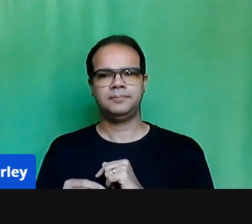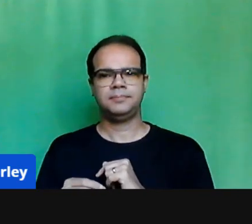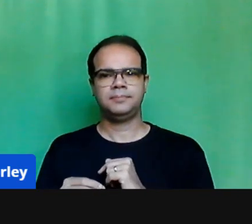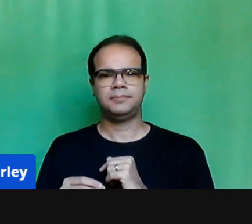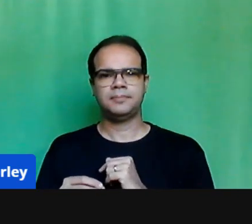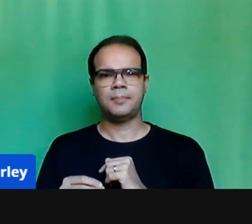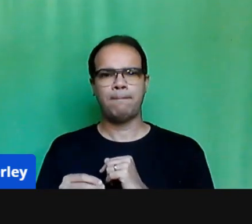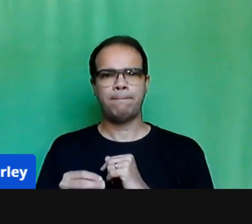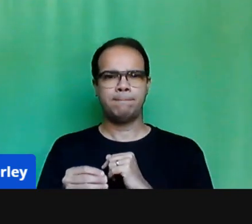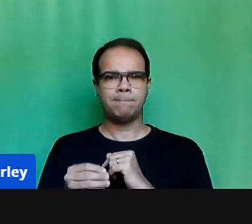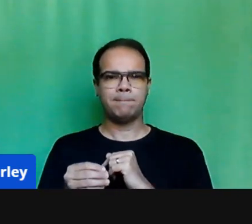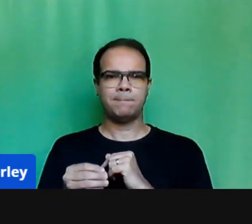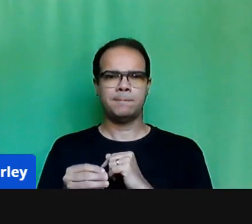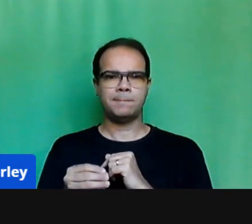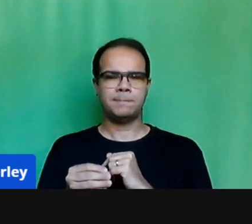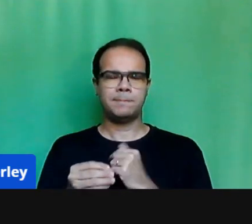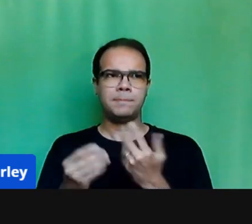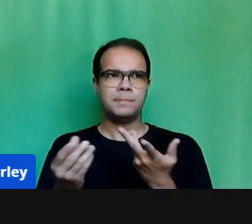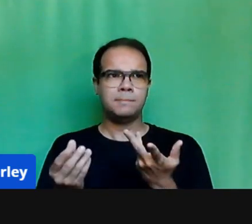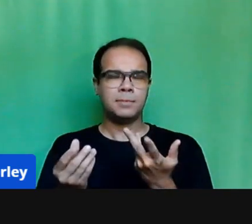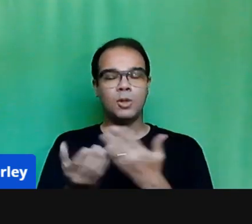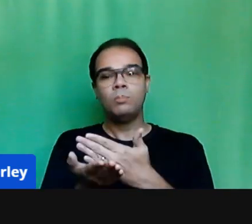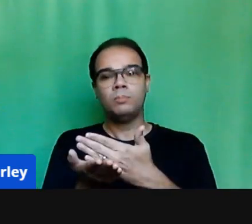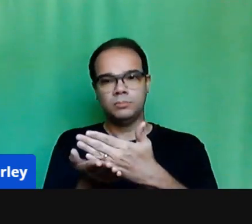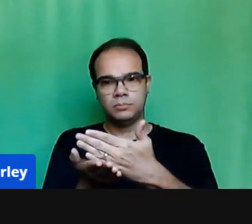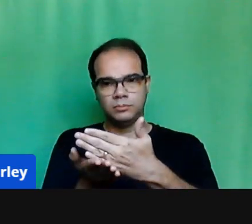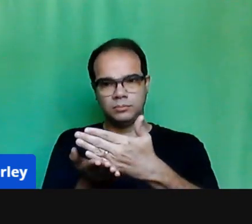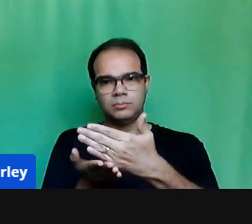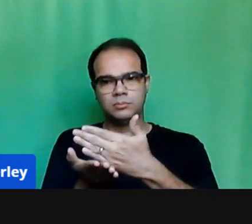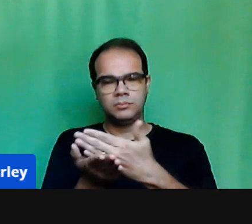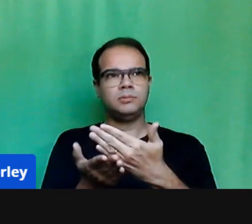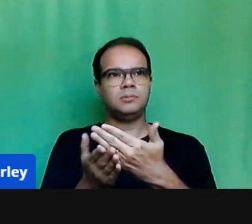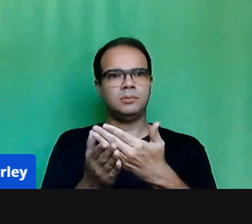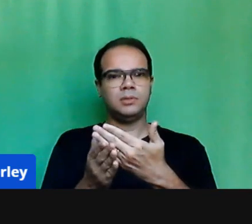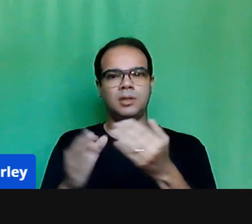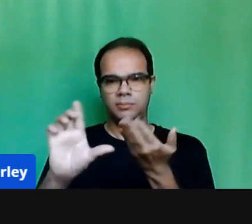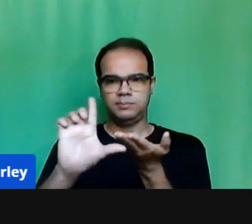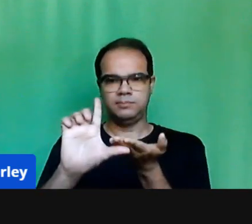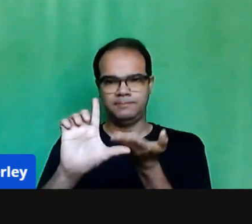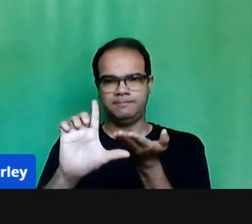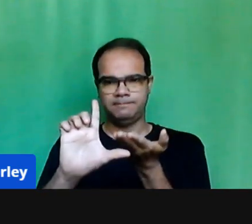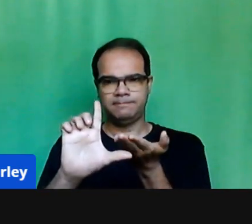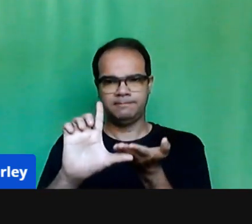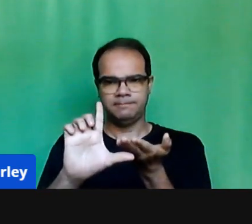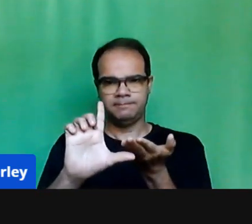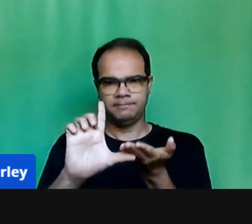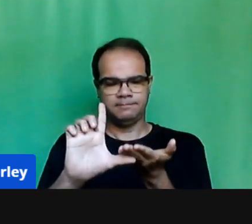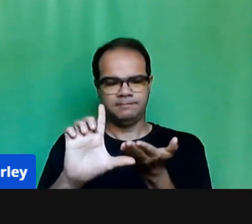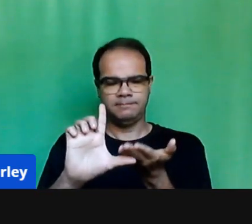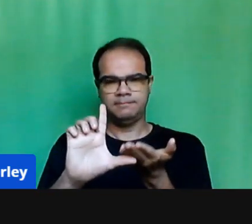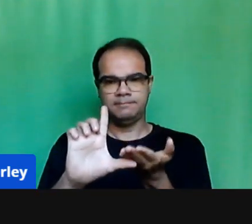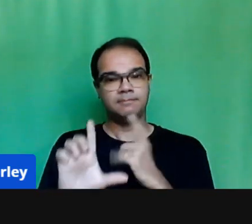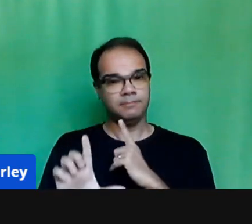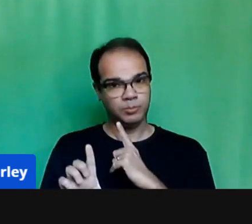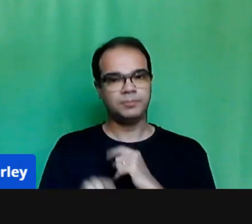de modo que nós tínhamos no início também o Classroom, e depois,